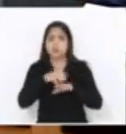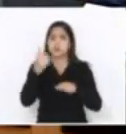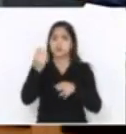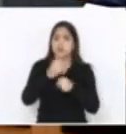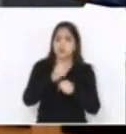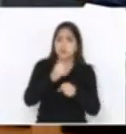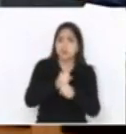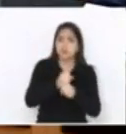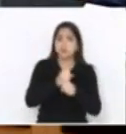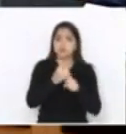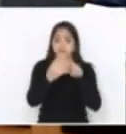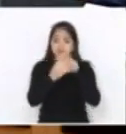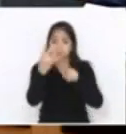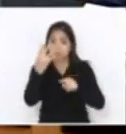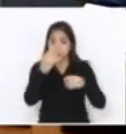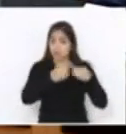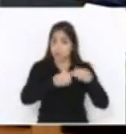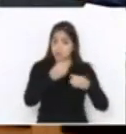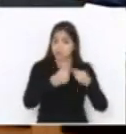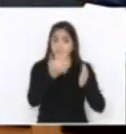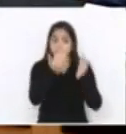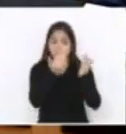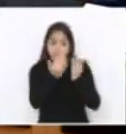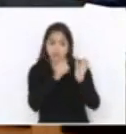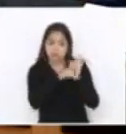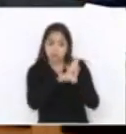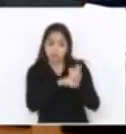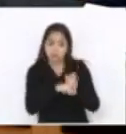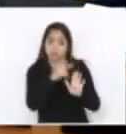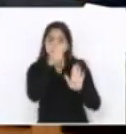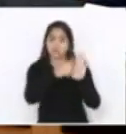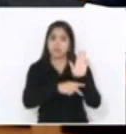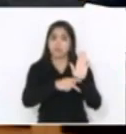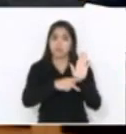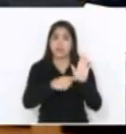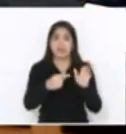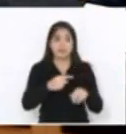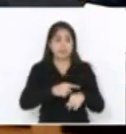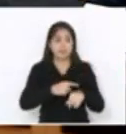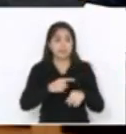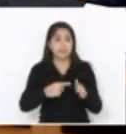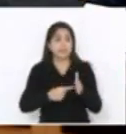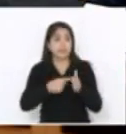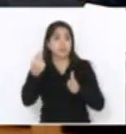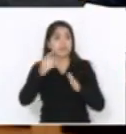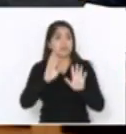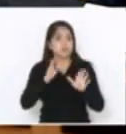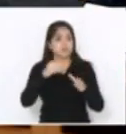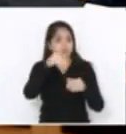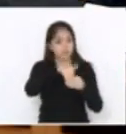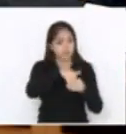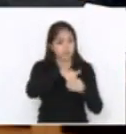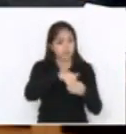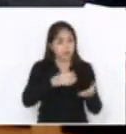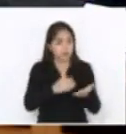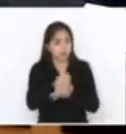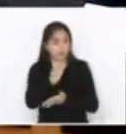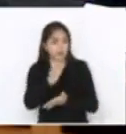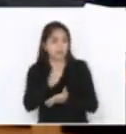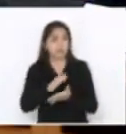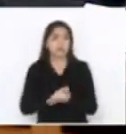foi apreciado nas quatro comissões. E, aliás, na primeira vez foi aprovado na Comissão de Justiça, com o voto do governo. Aí depois,